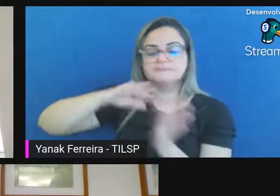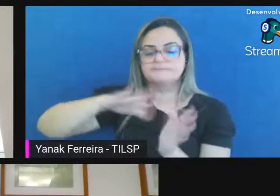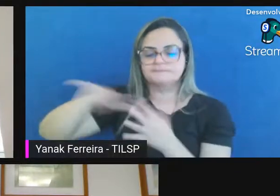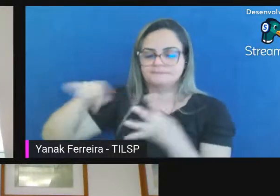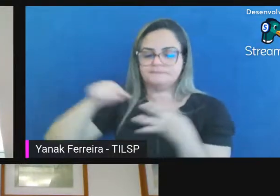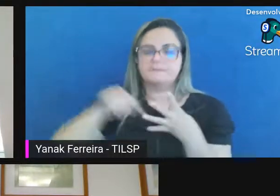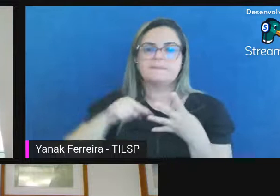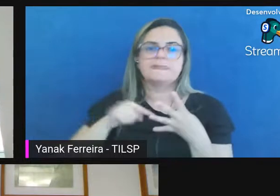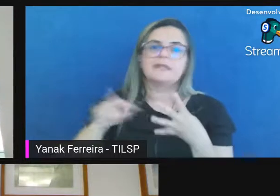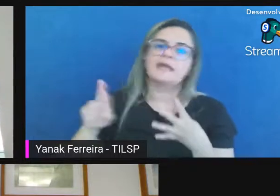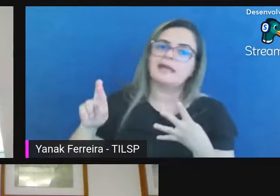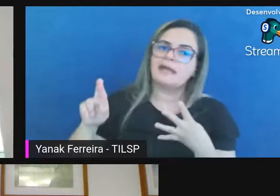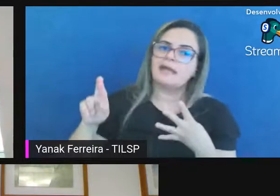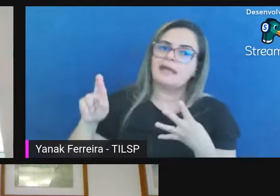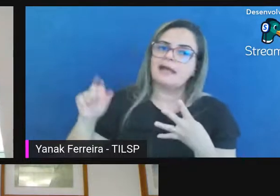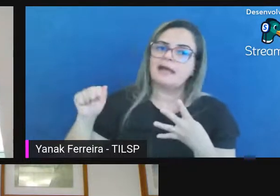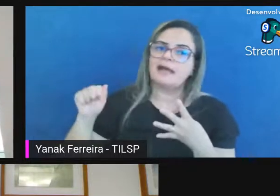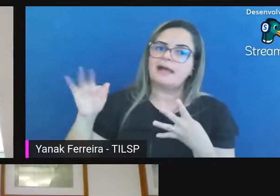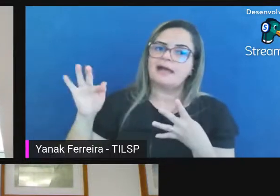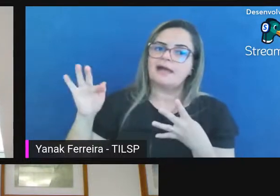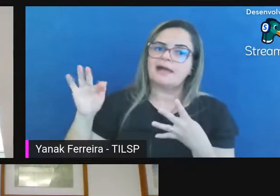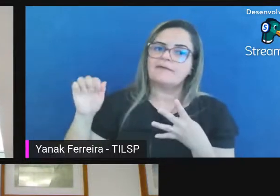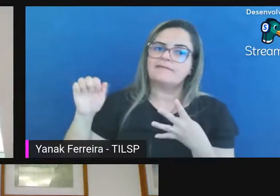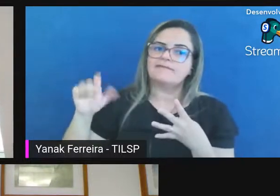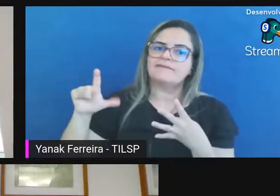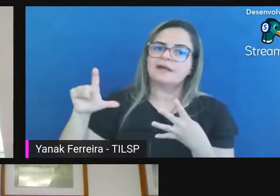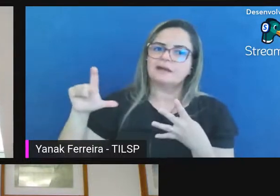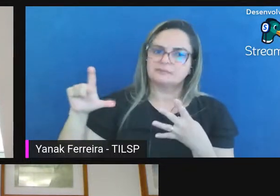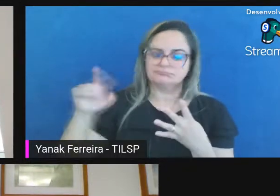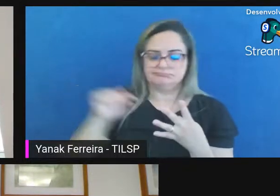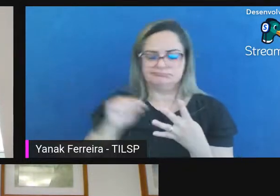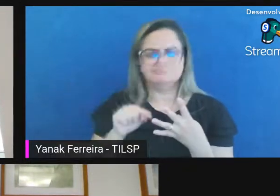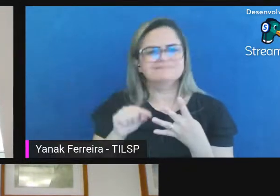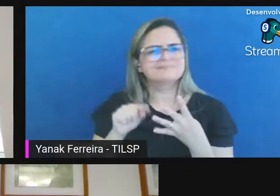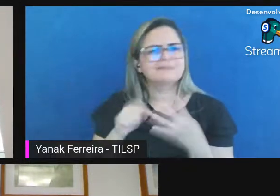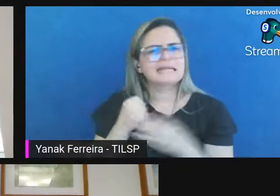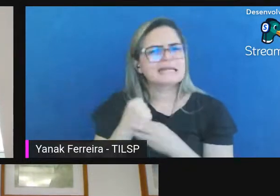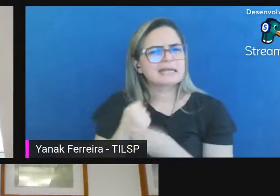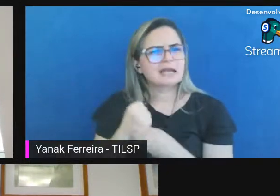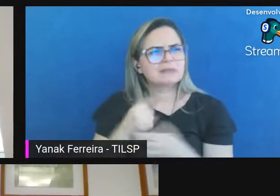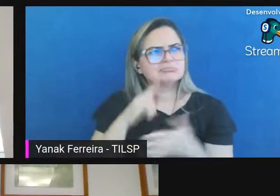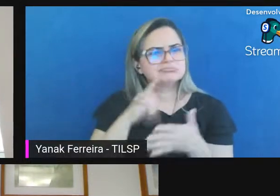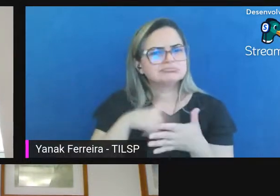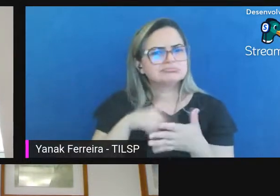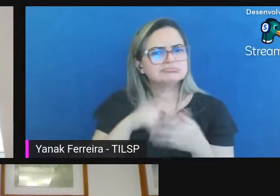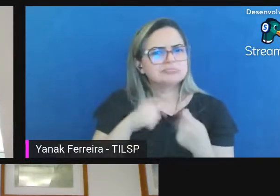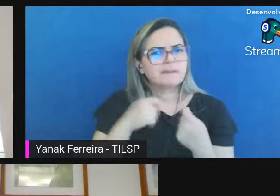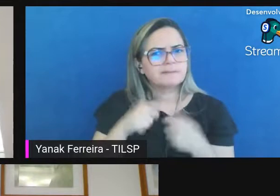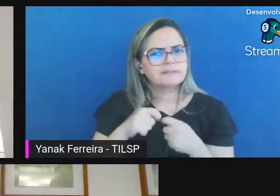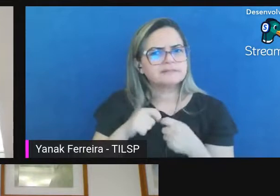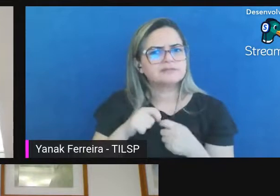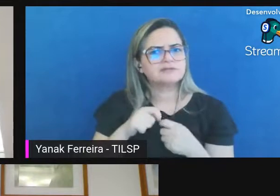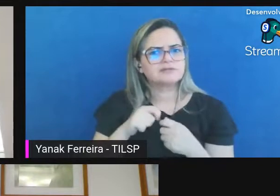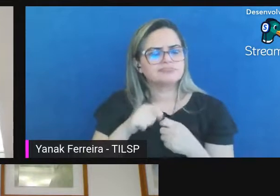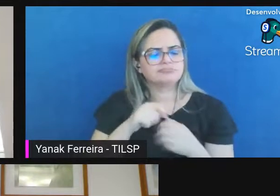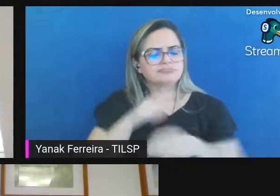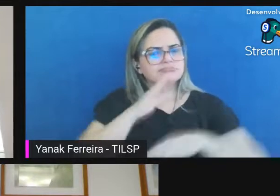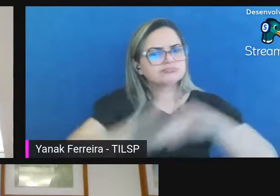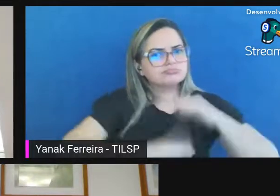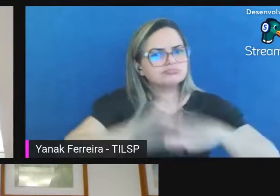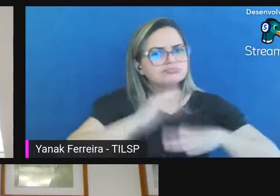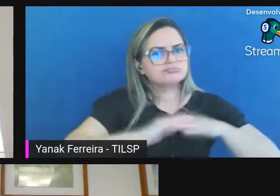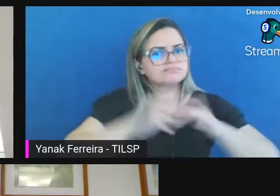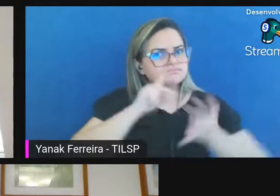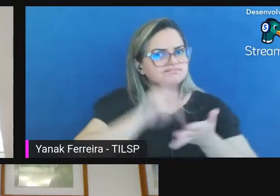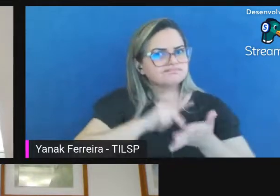pergunta o seguinte para garantir a autenticidade de um documento é preciso o aval de um profissional qualificado arquivista bibliotecário